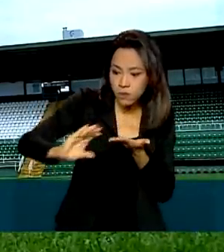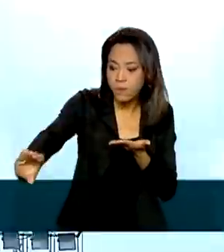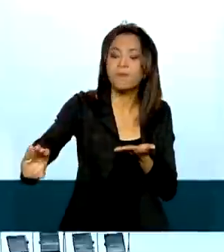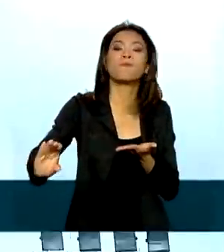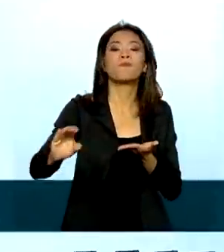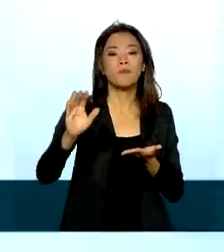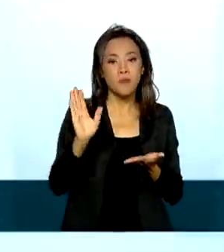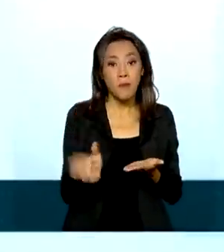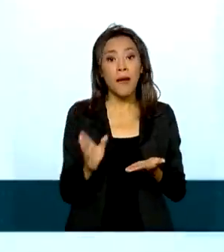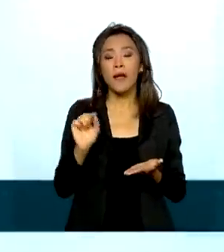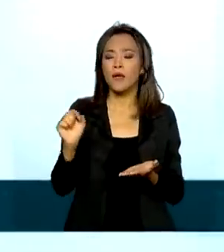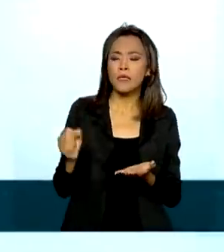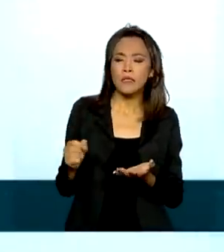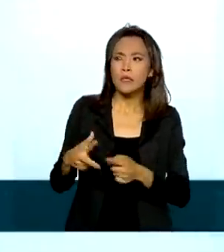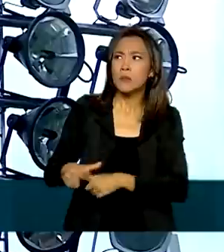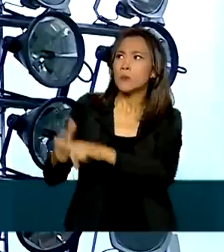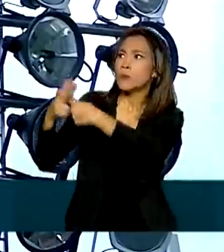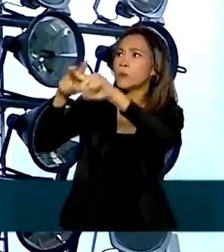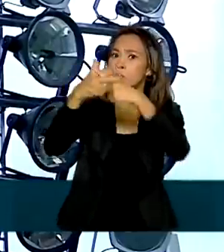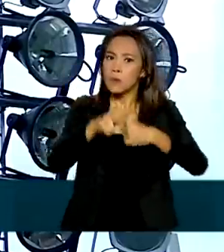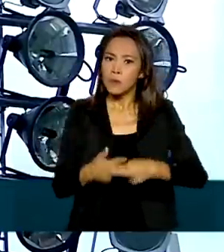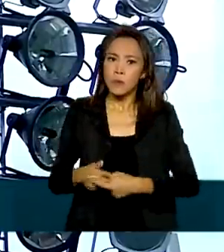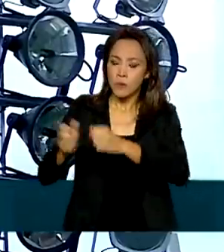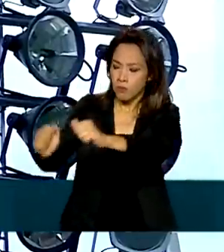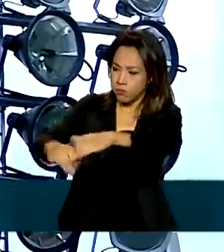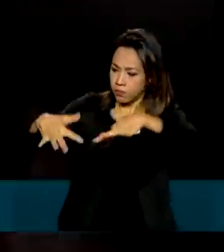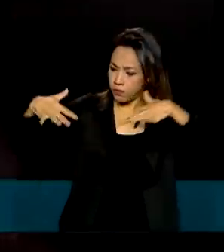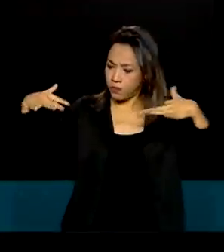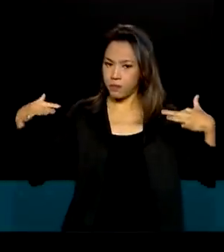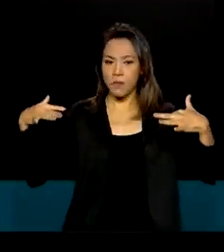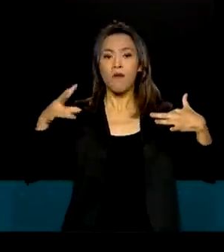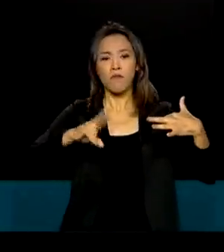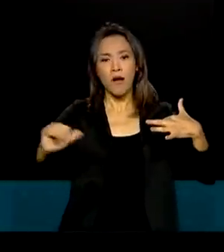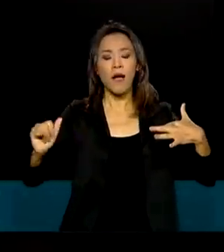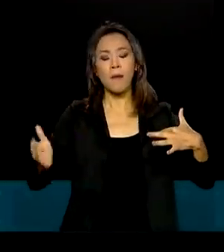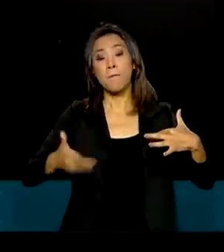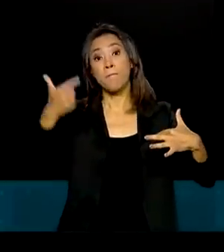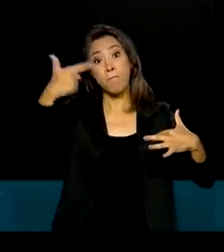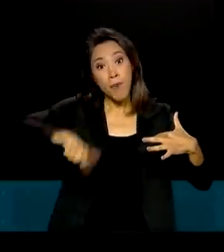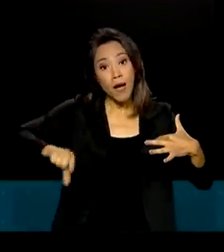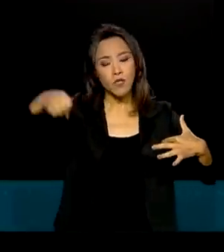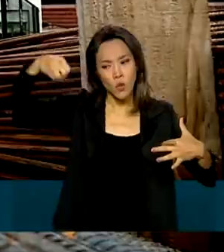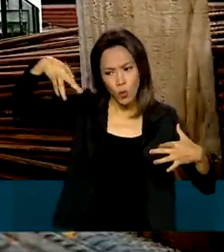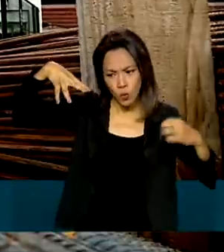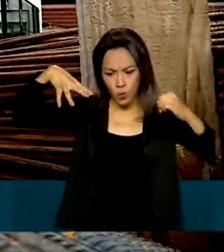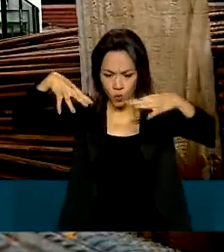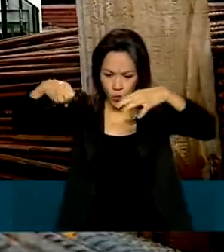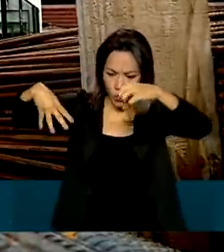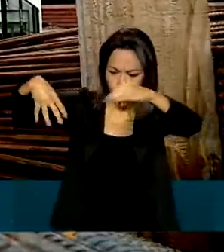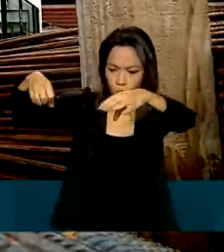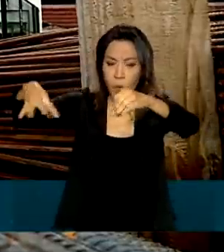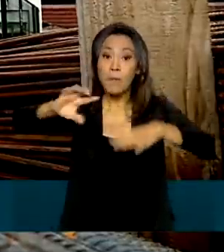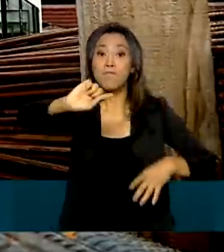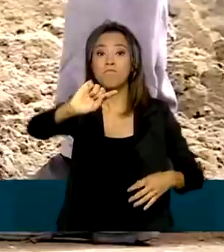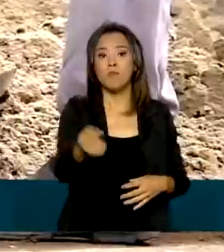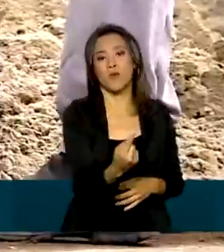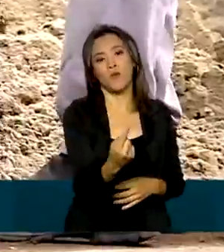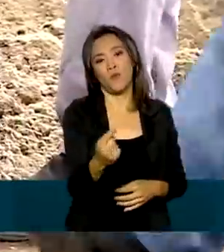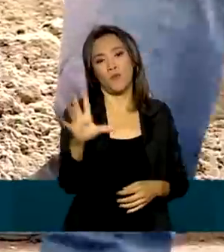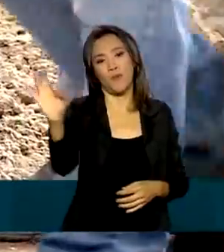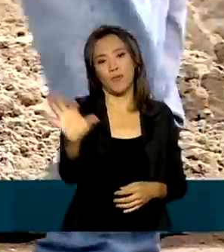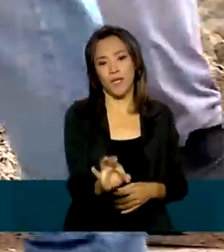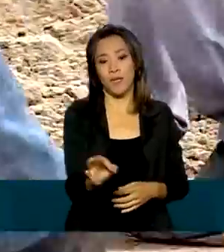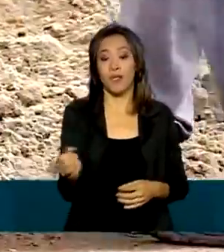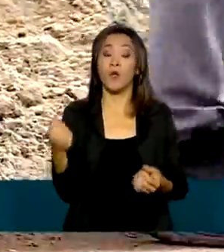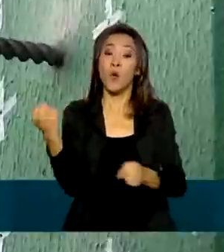parlamentares para modernizar a sua estrutura. As obras vão aumentar a capacidade de iluminação em mil por cento, construir